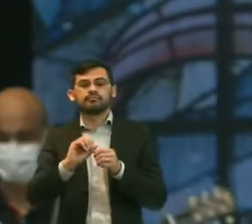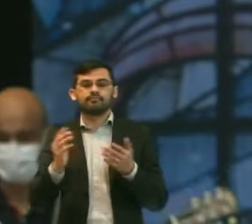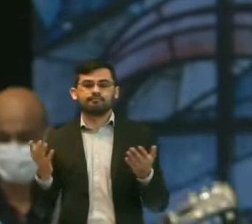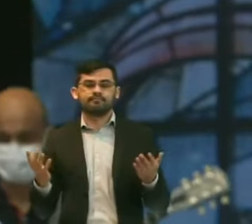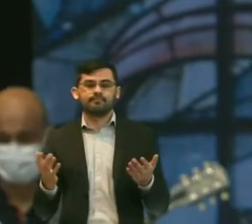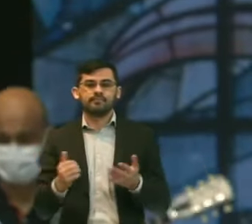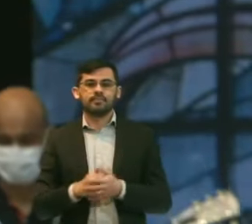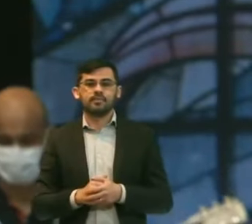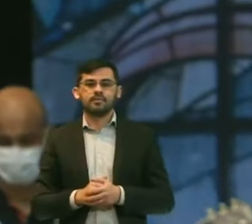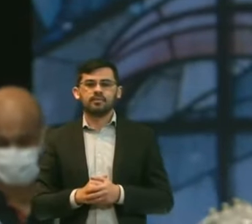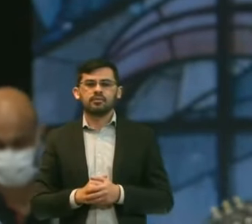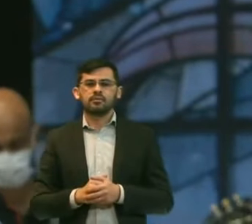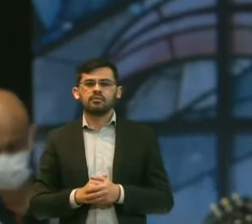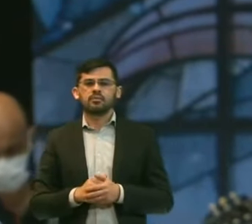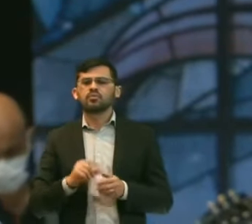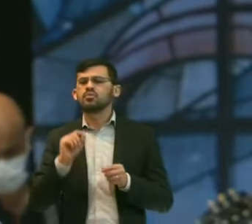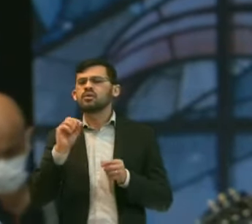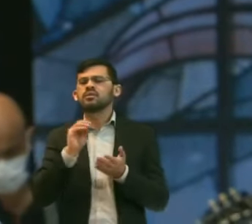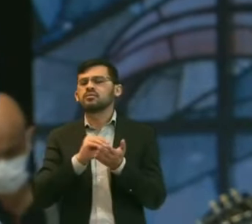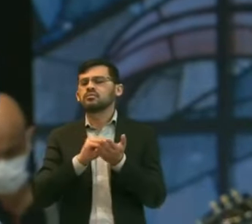O que Que está Impedindo